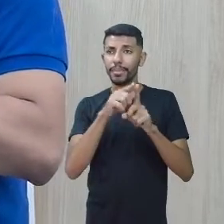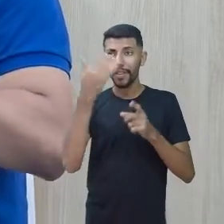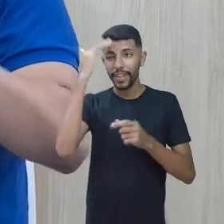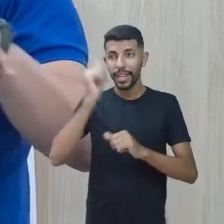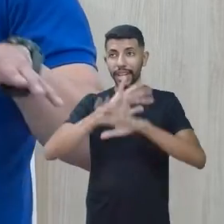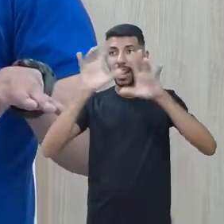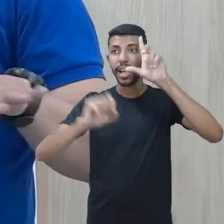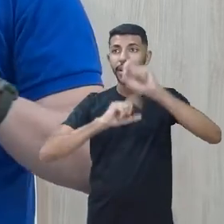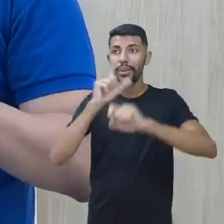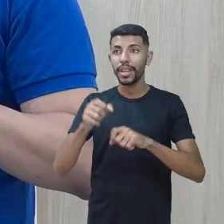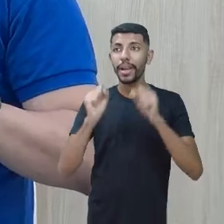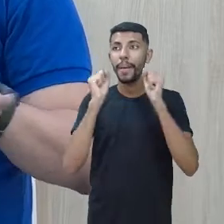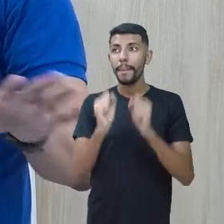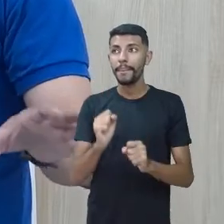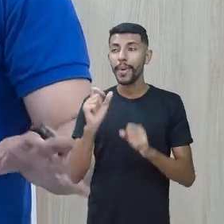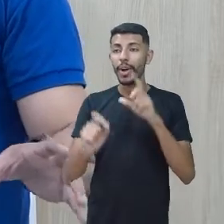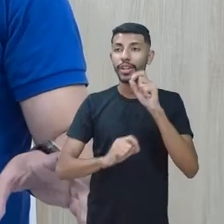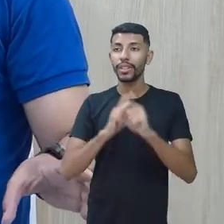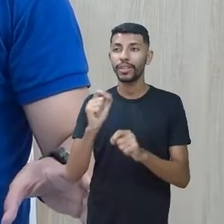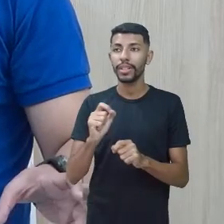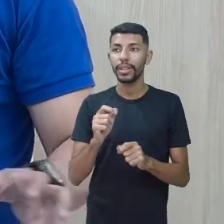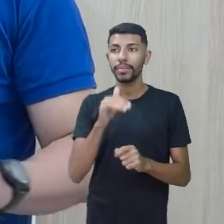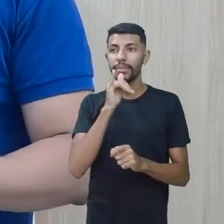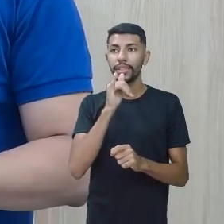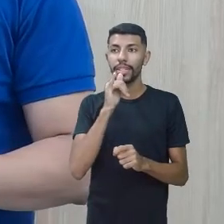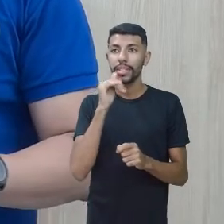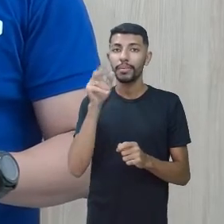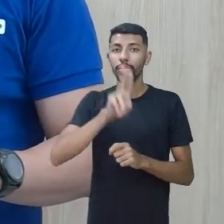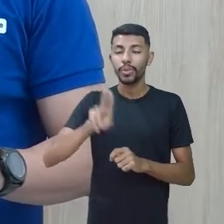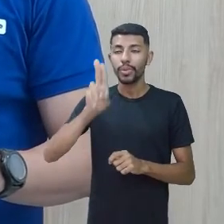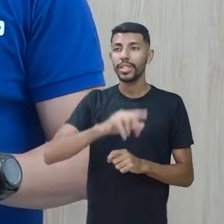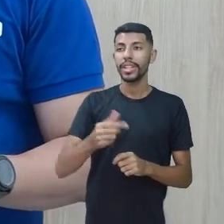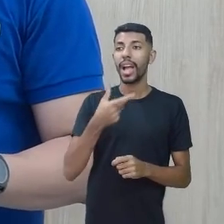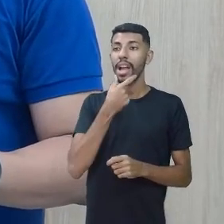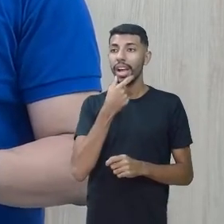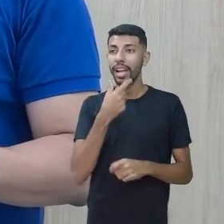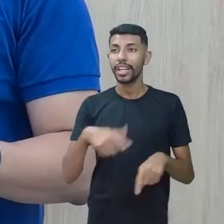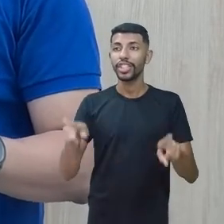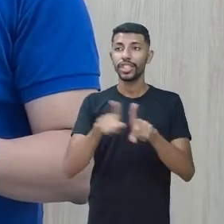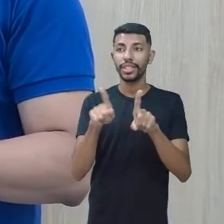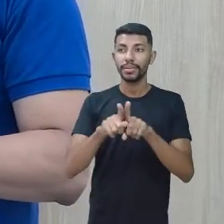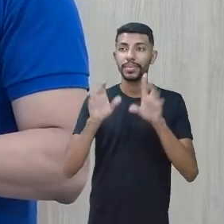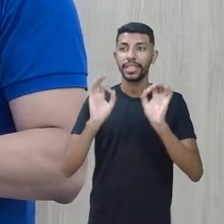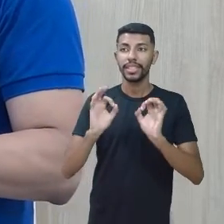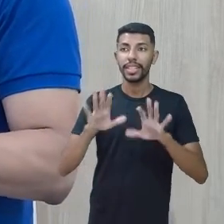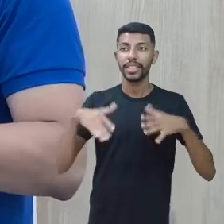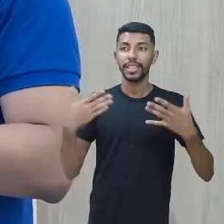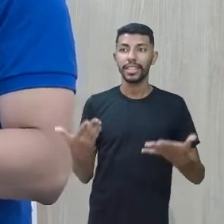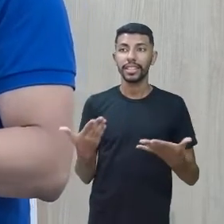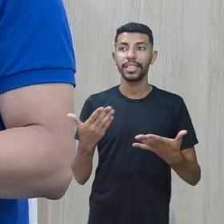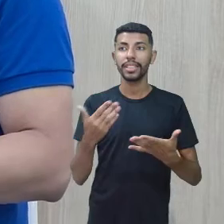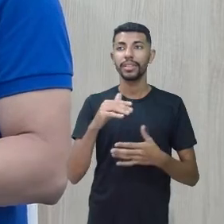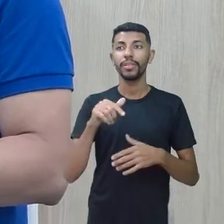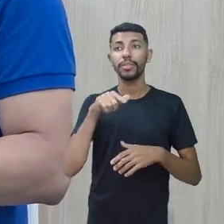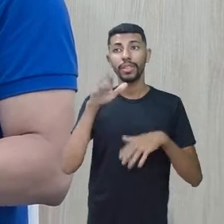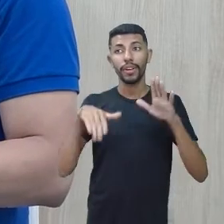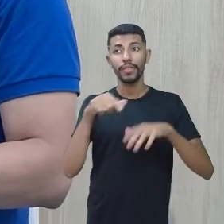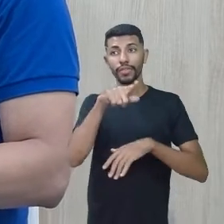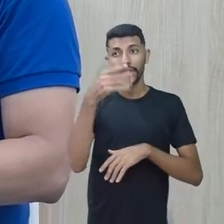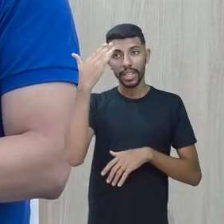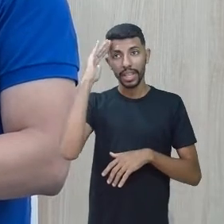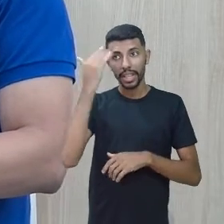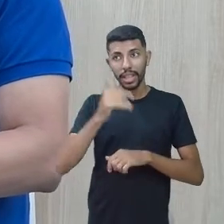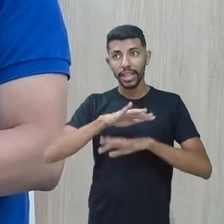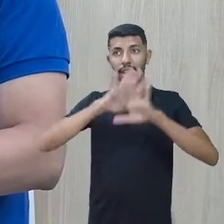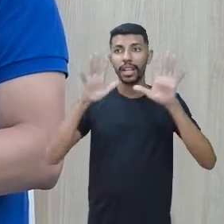aplicar esses fenômenos linguísticos em língua inglesa também, certo? Então, você vai acabar compreendendo melhor. Por